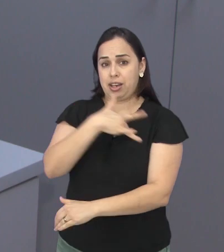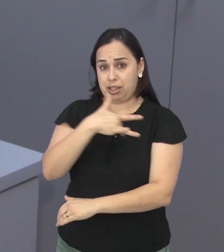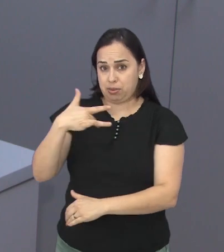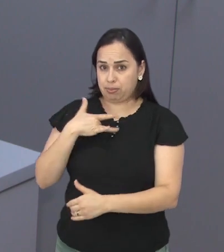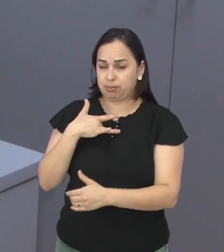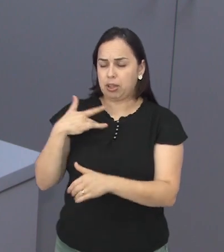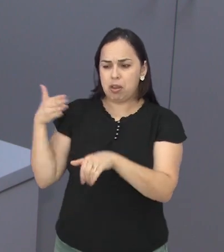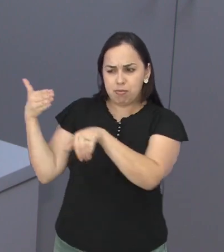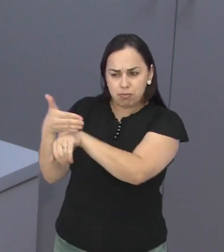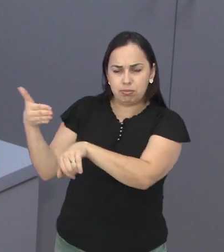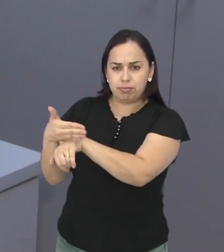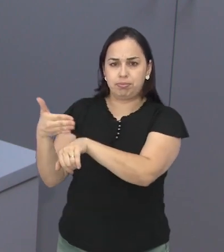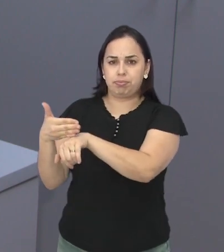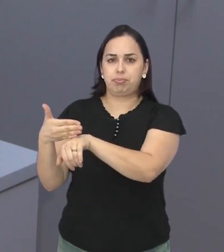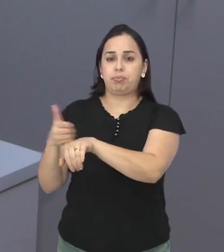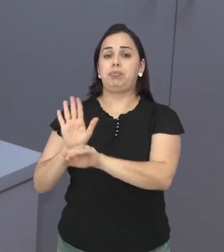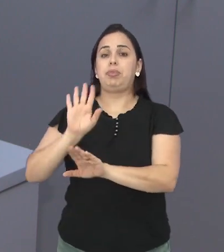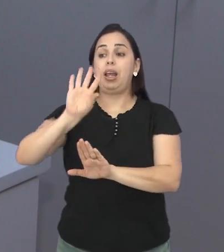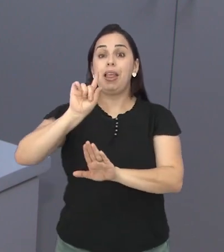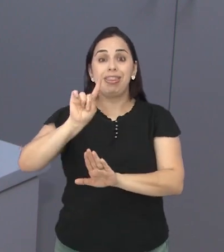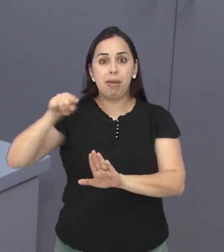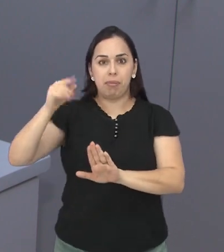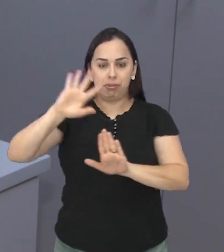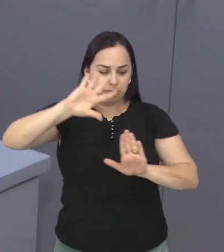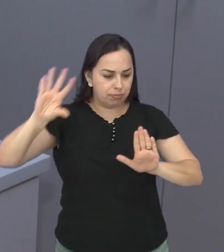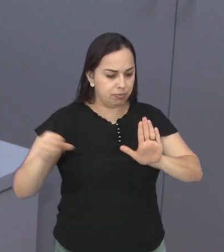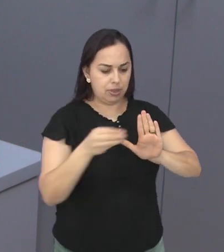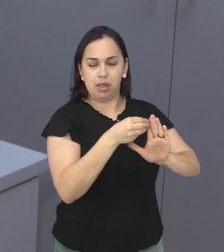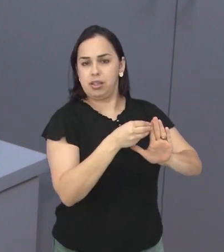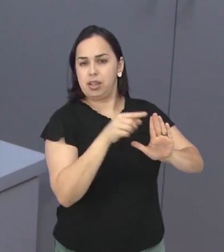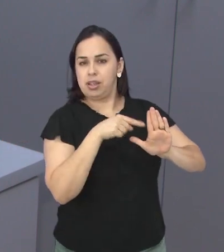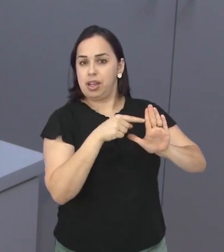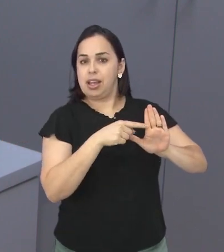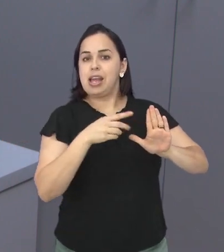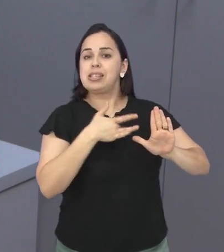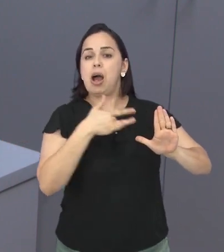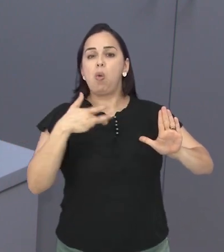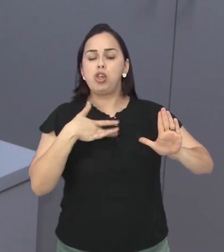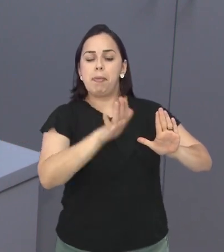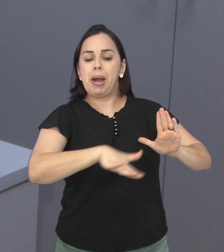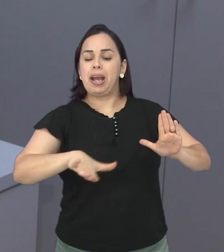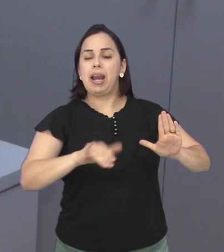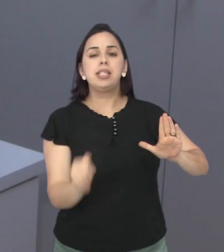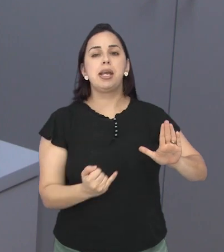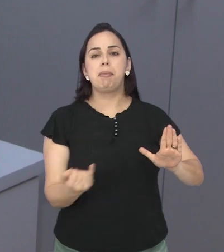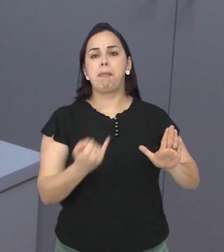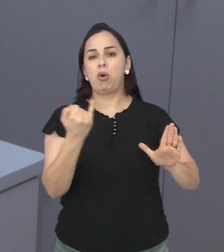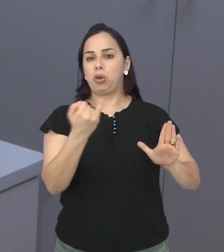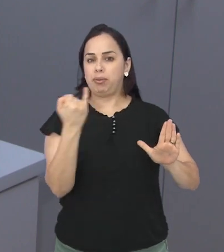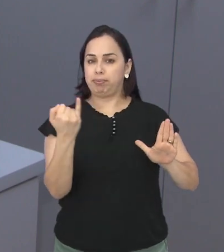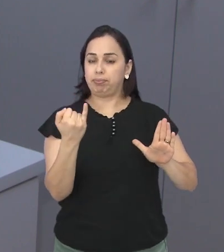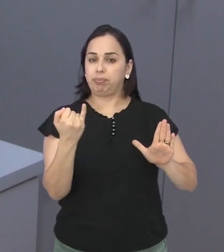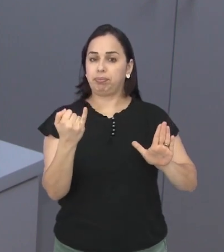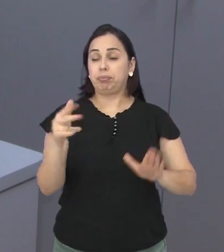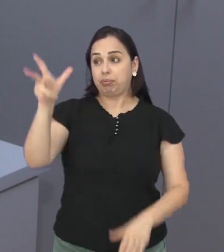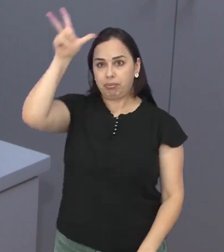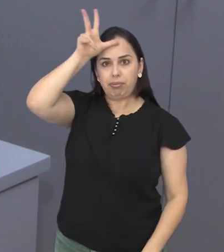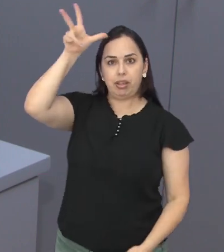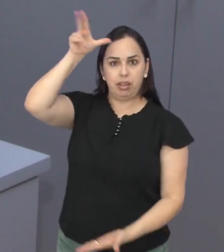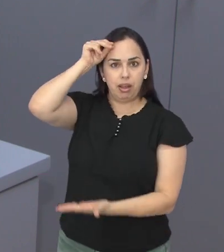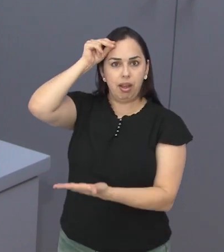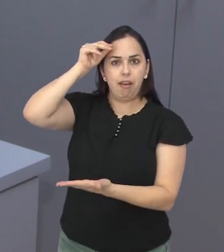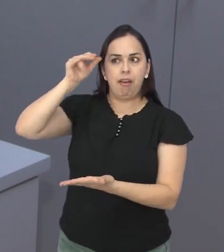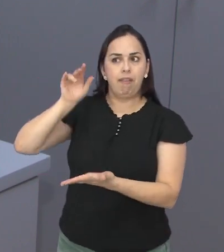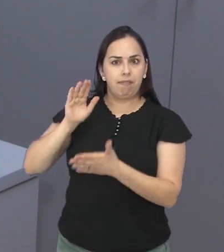saúde para colocar na pauta que saúde para criança é fundamental e que a prefeitura